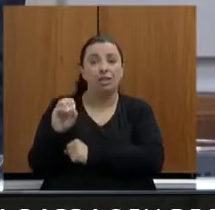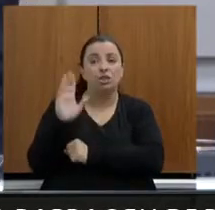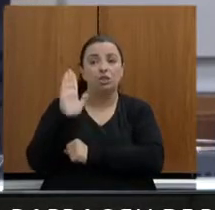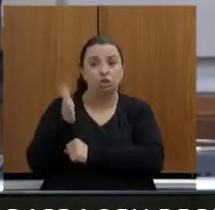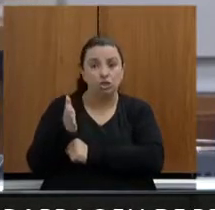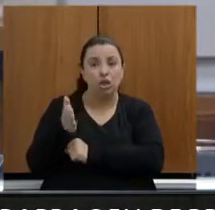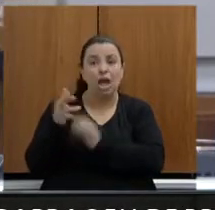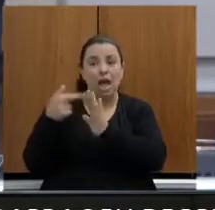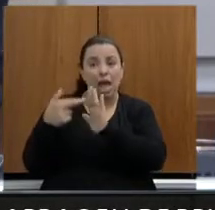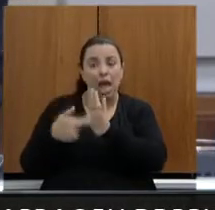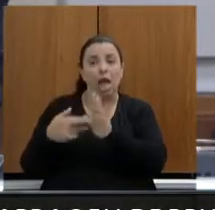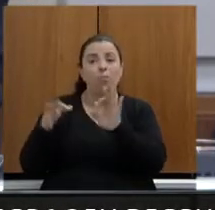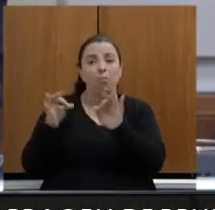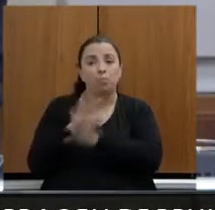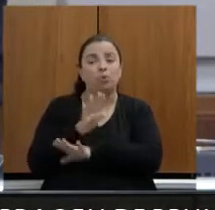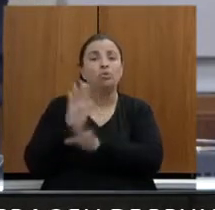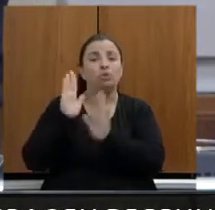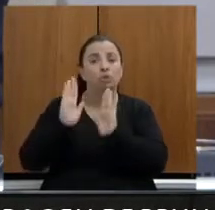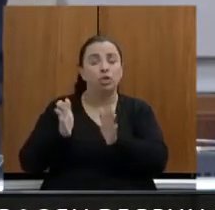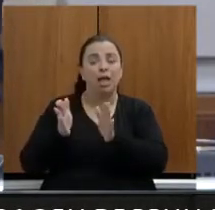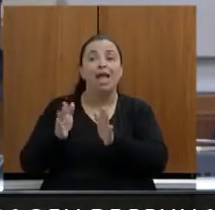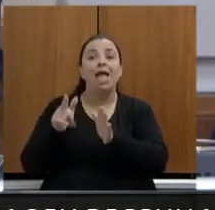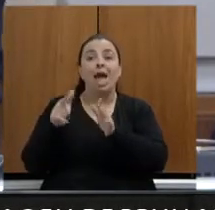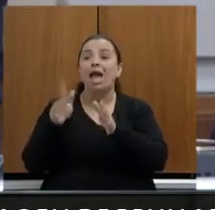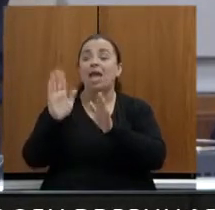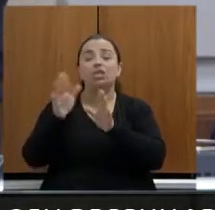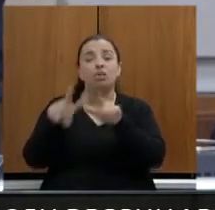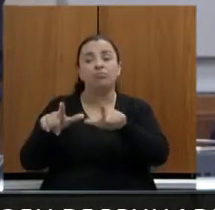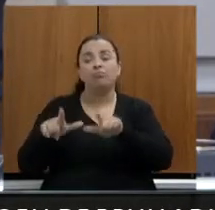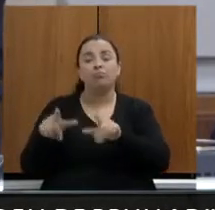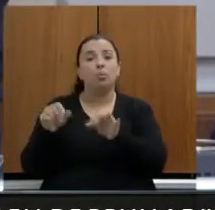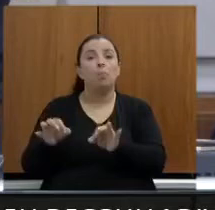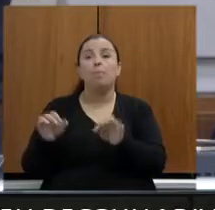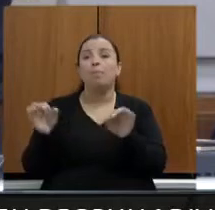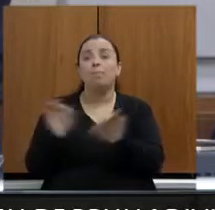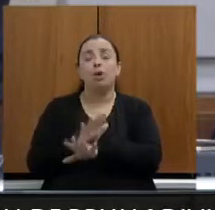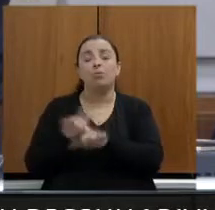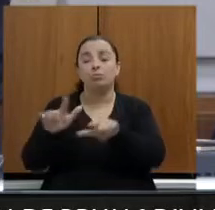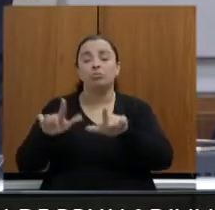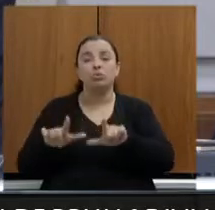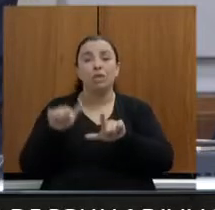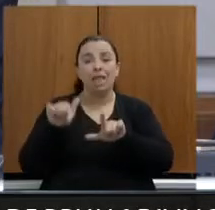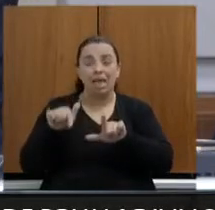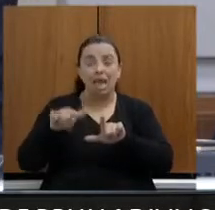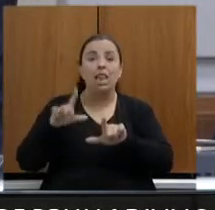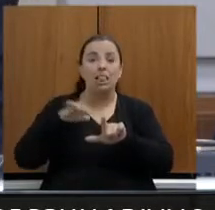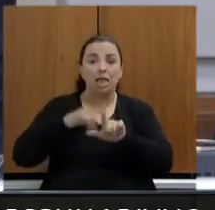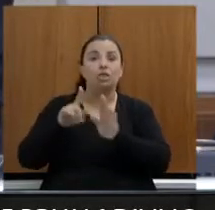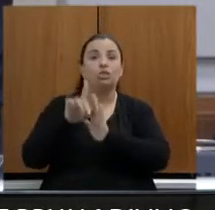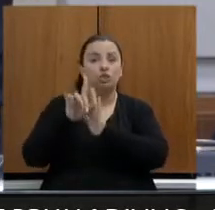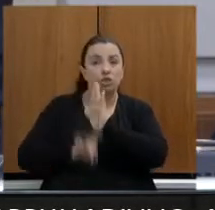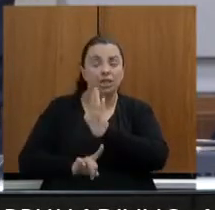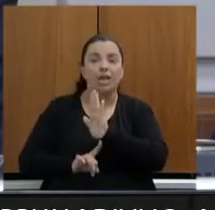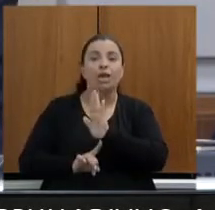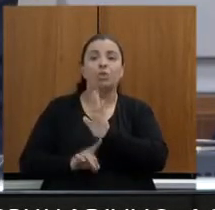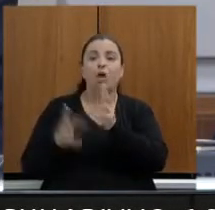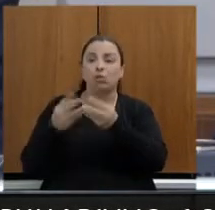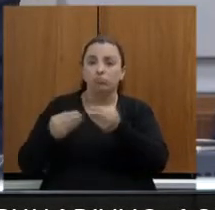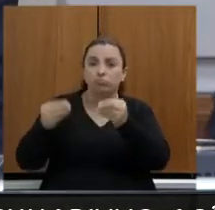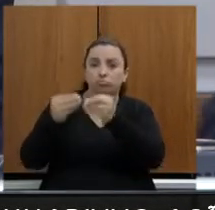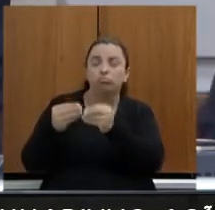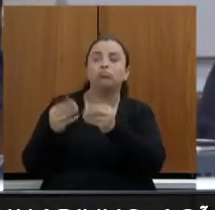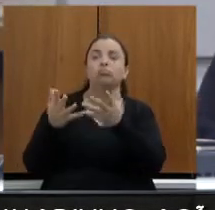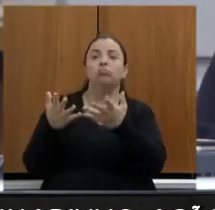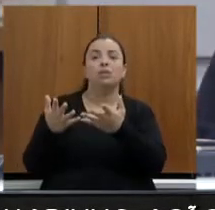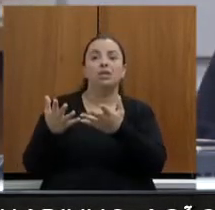Então, não vai ter uma discussão se ele é proprietário ou não. Ele é proprietário e tem direito à justa indenização ou à justa realocação.